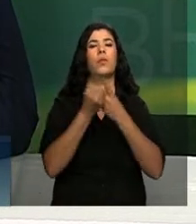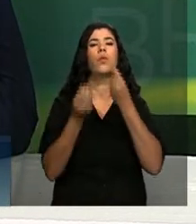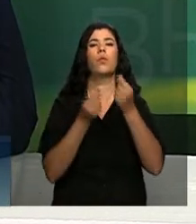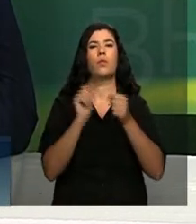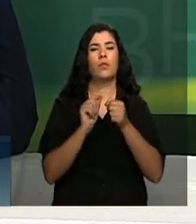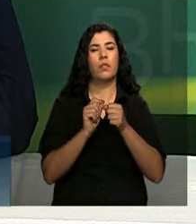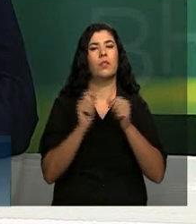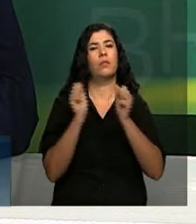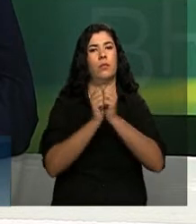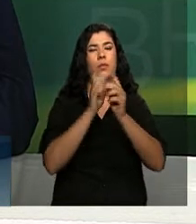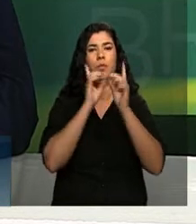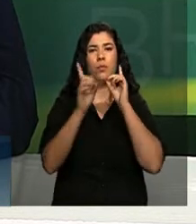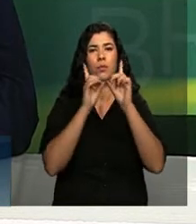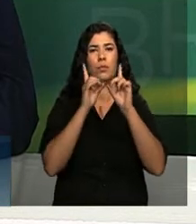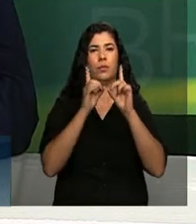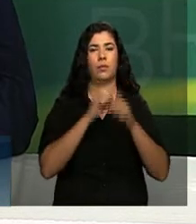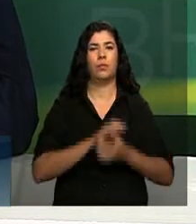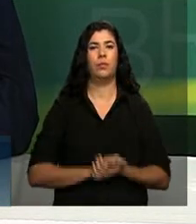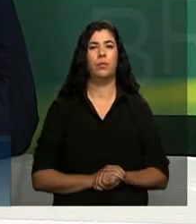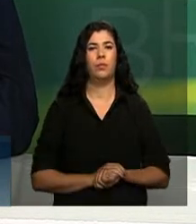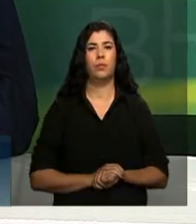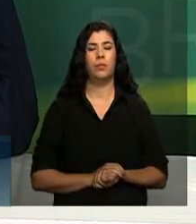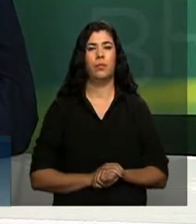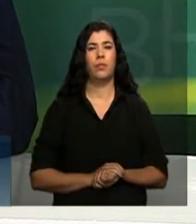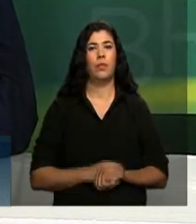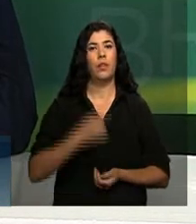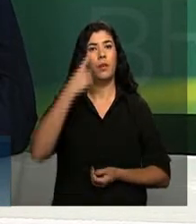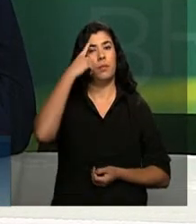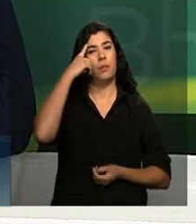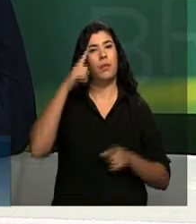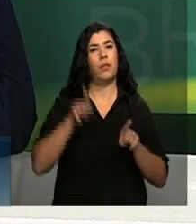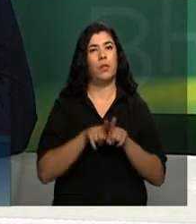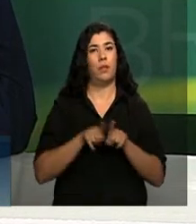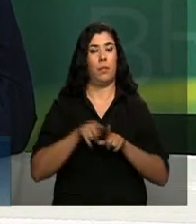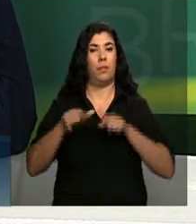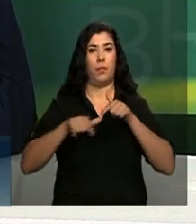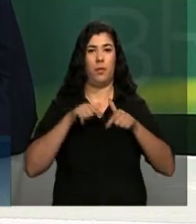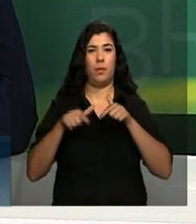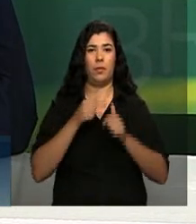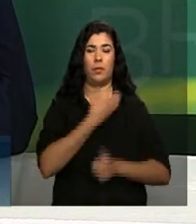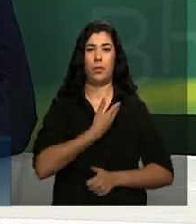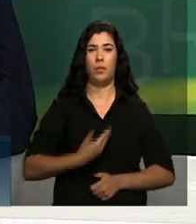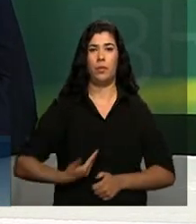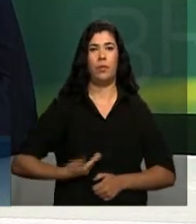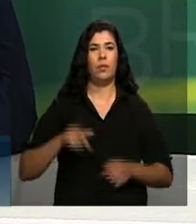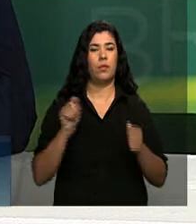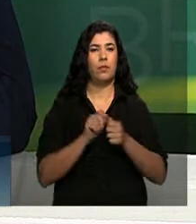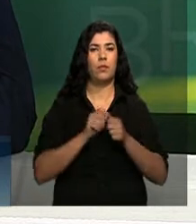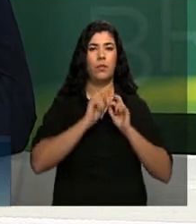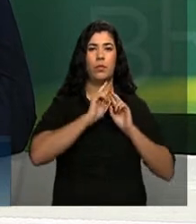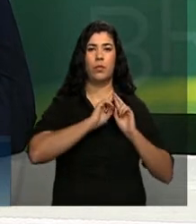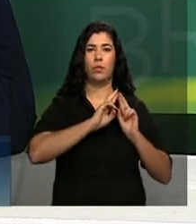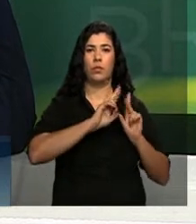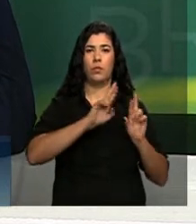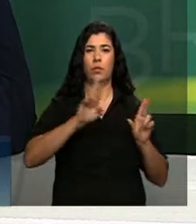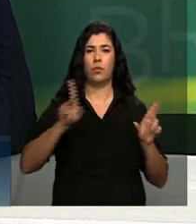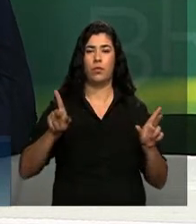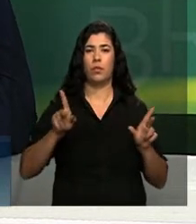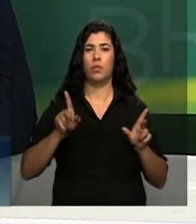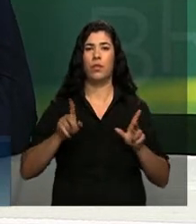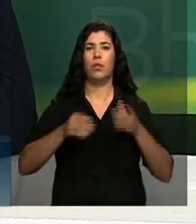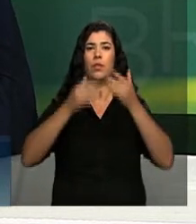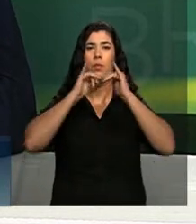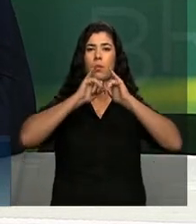diálogo. Penso que a função do governo também é fazer as diversas campanhas